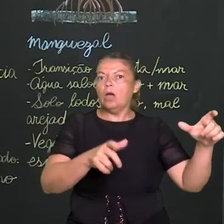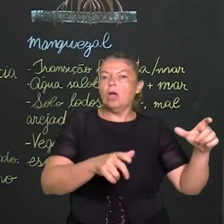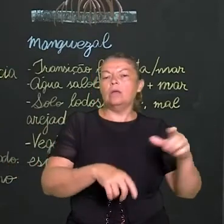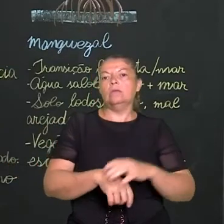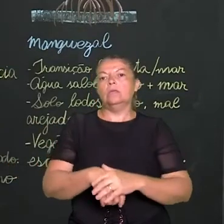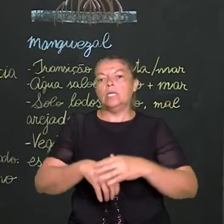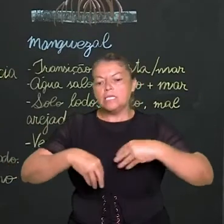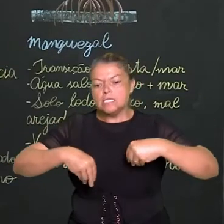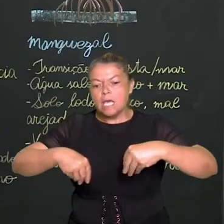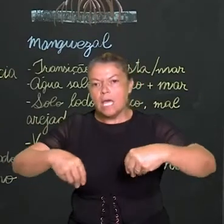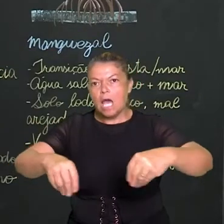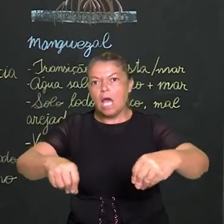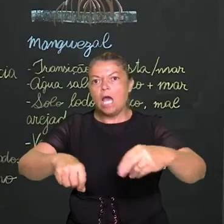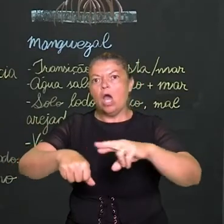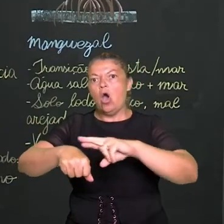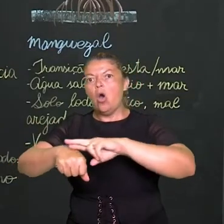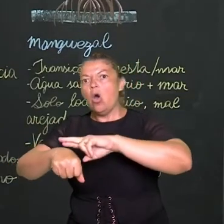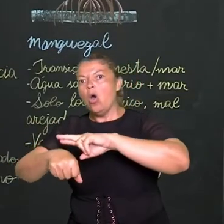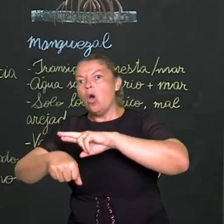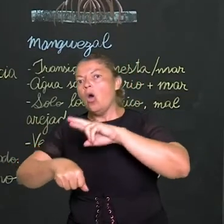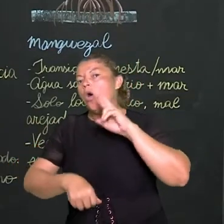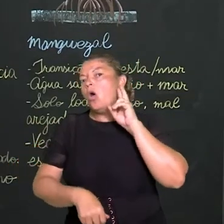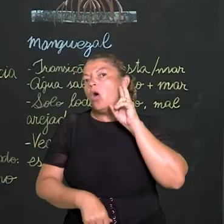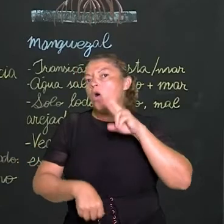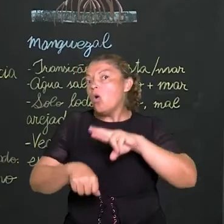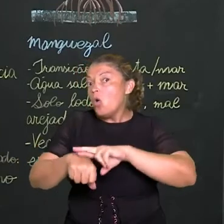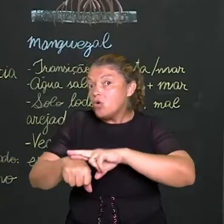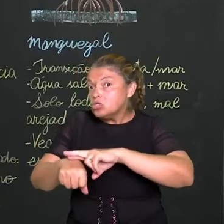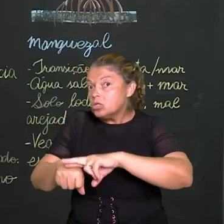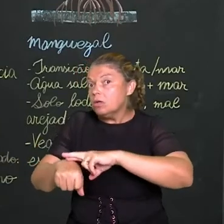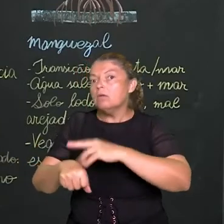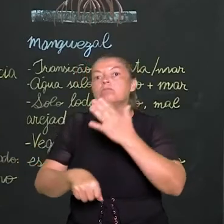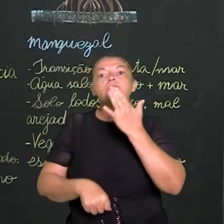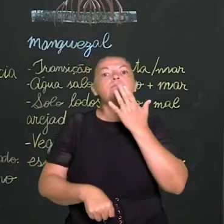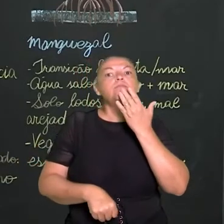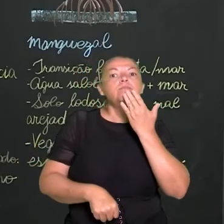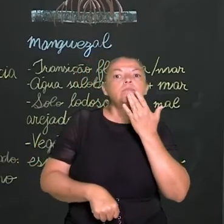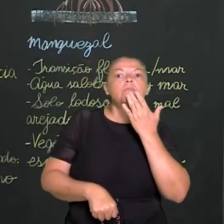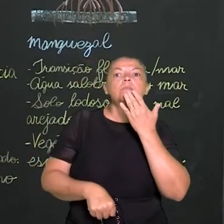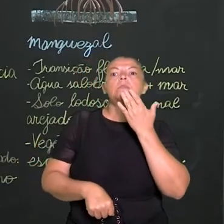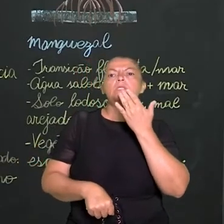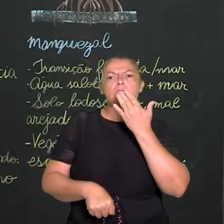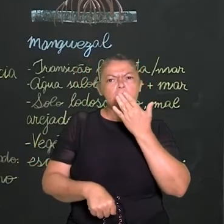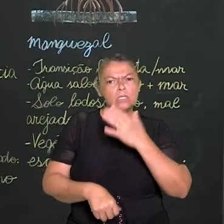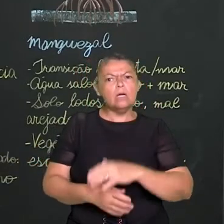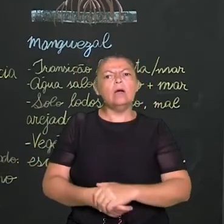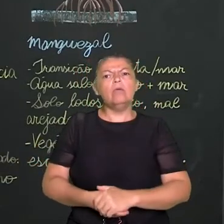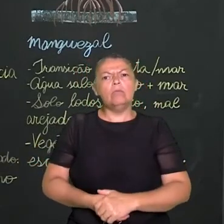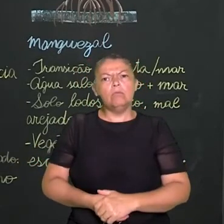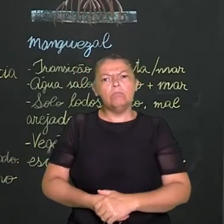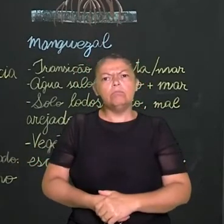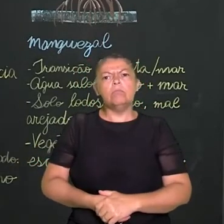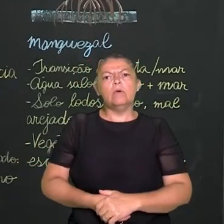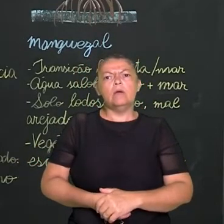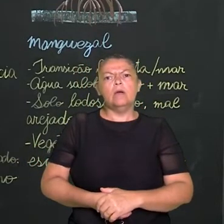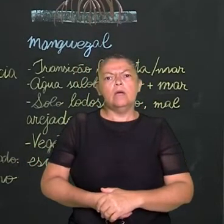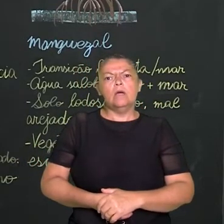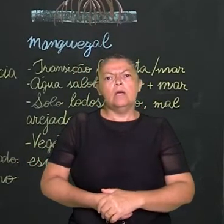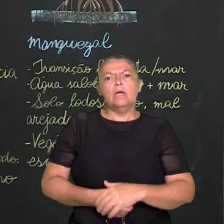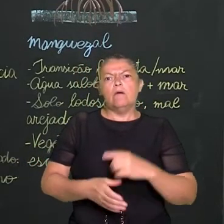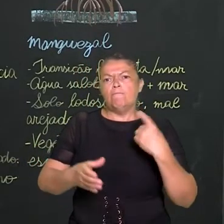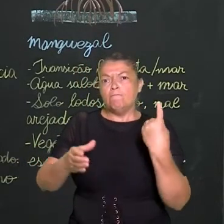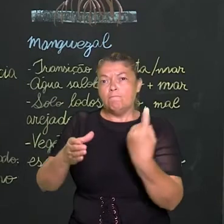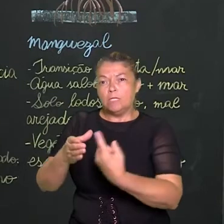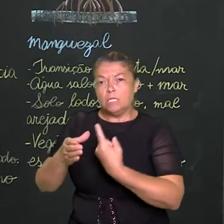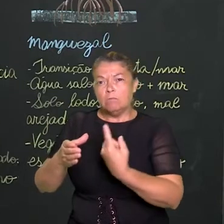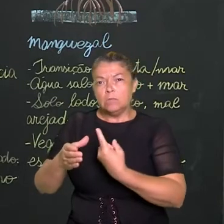a chamada terra roxa, derivado de origem vulcânica. Então, um solo rico em nutrientes. E até